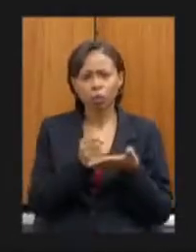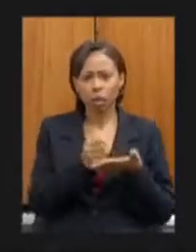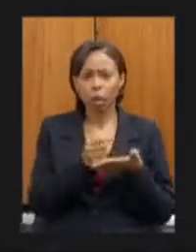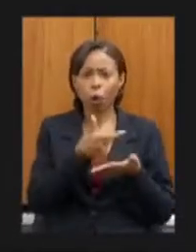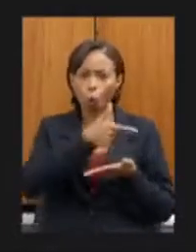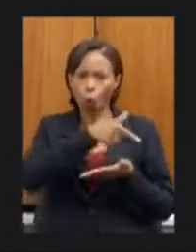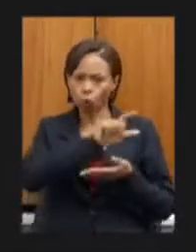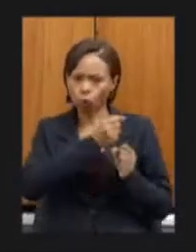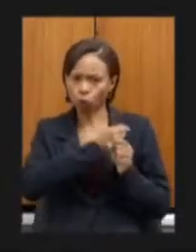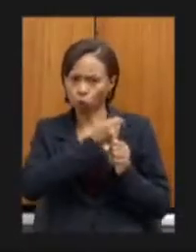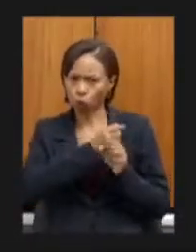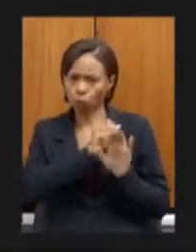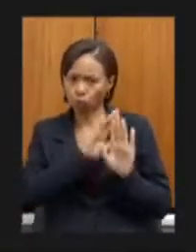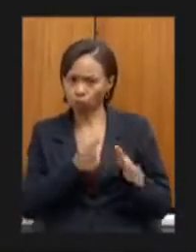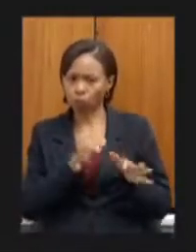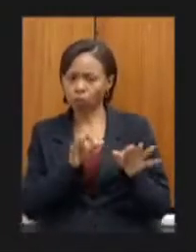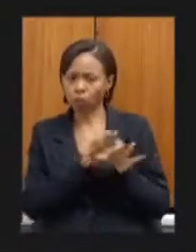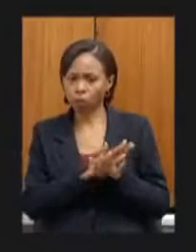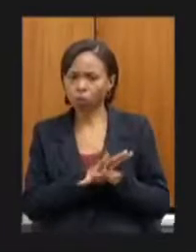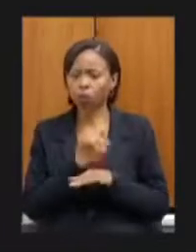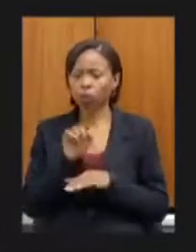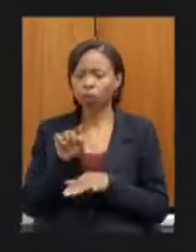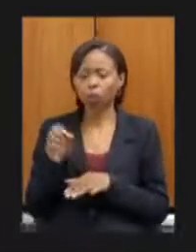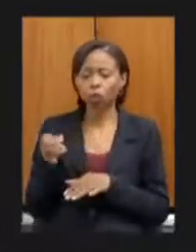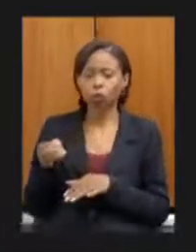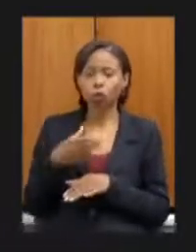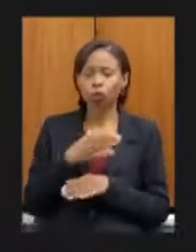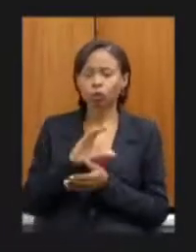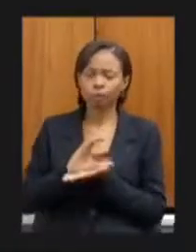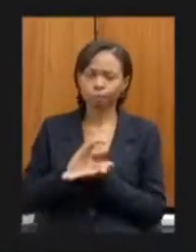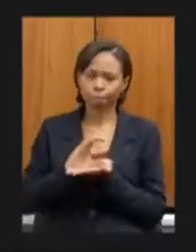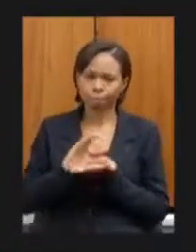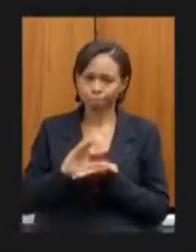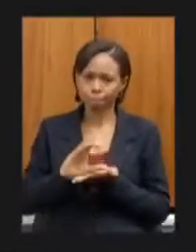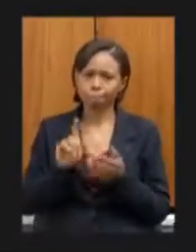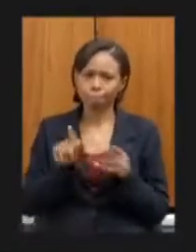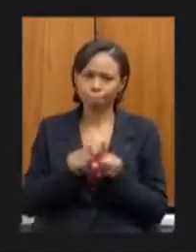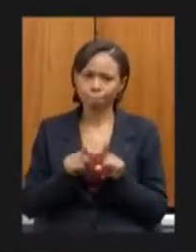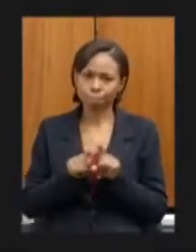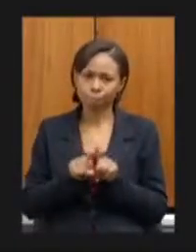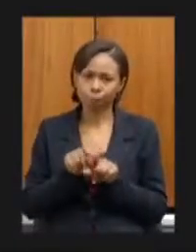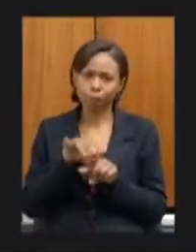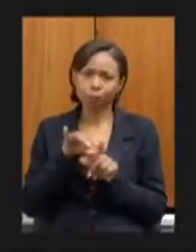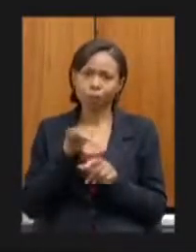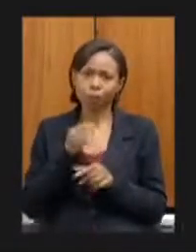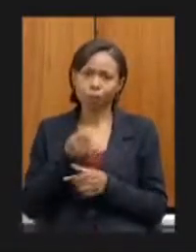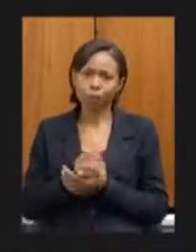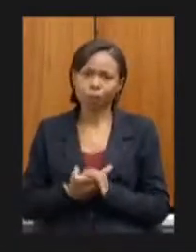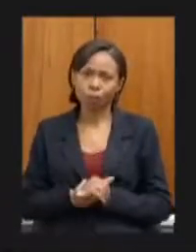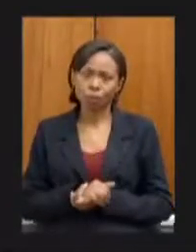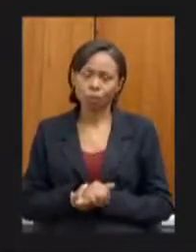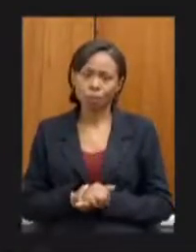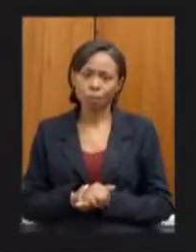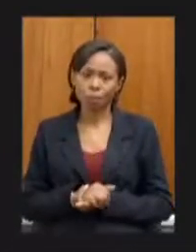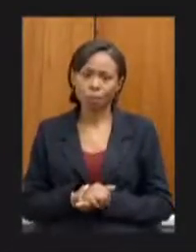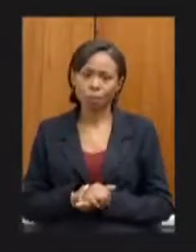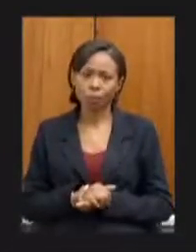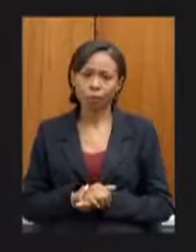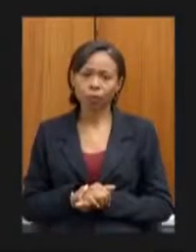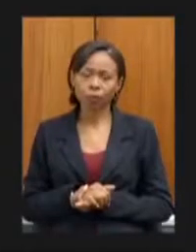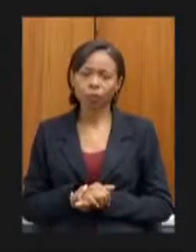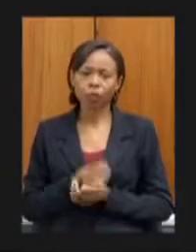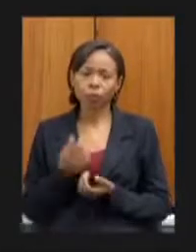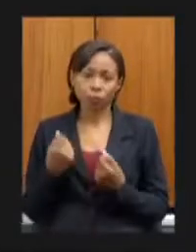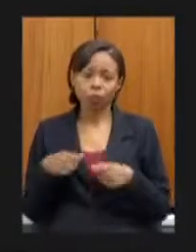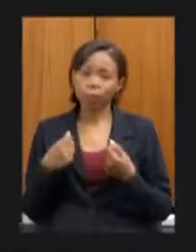postas mas aquelas que viriam a gerar novos investimentos como essa questão do cara preto que nós temos que viabilizar